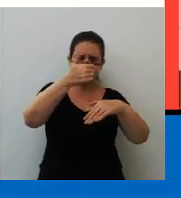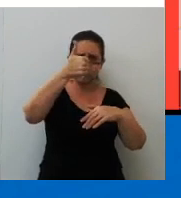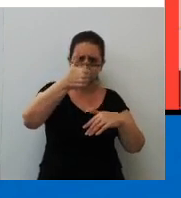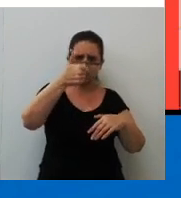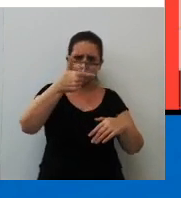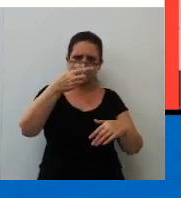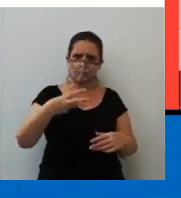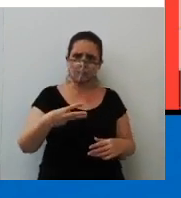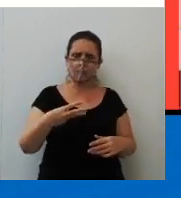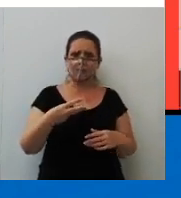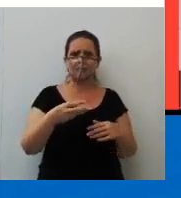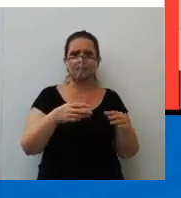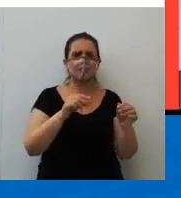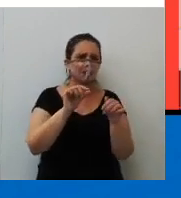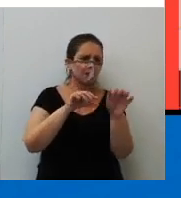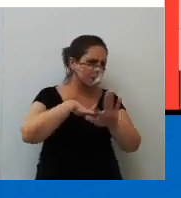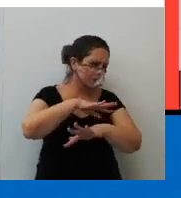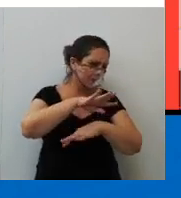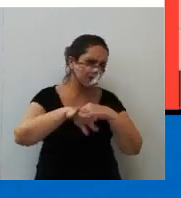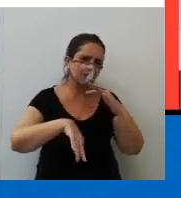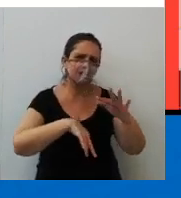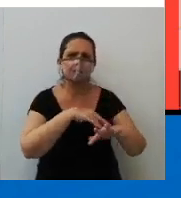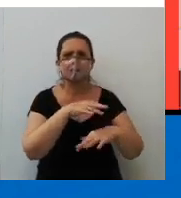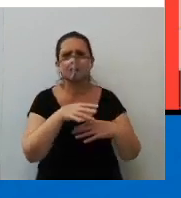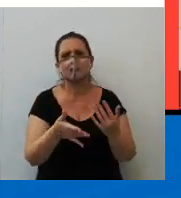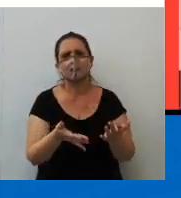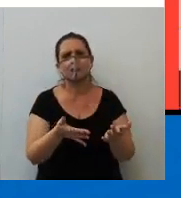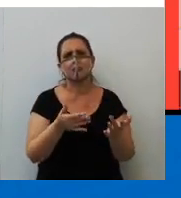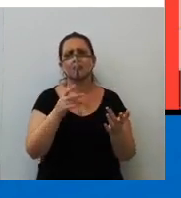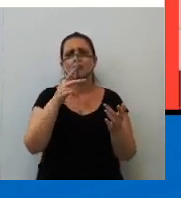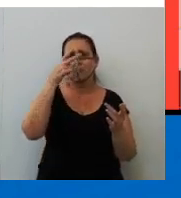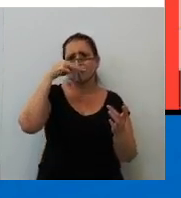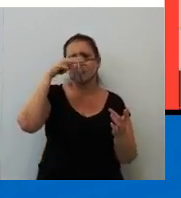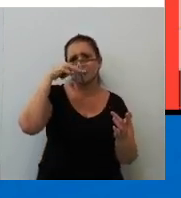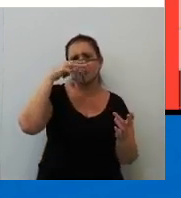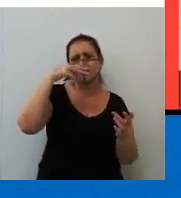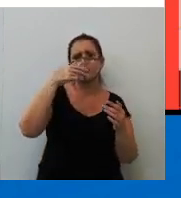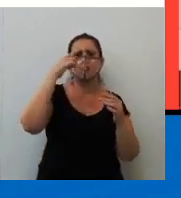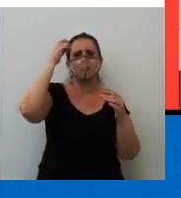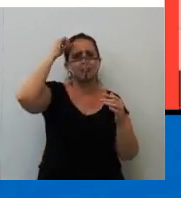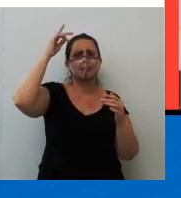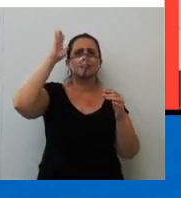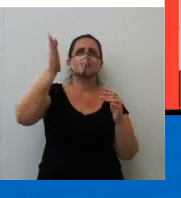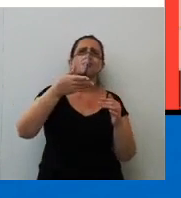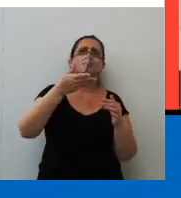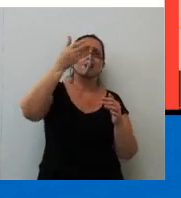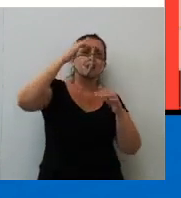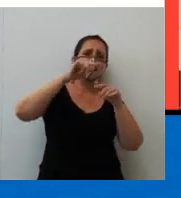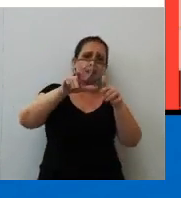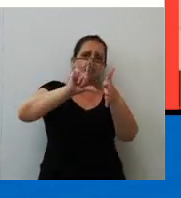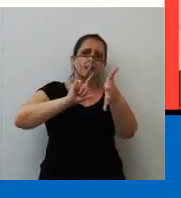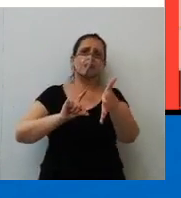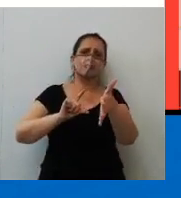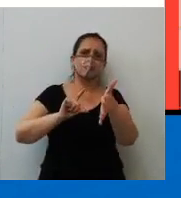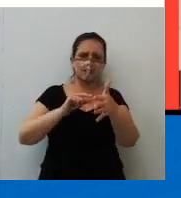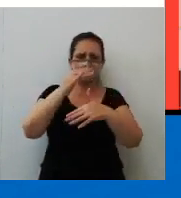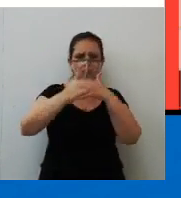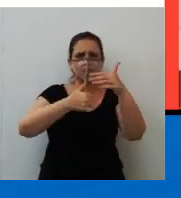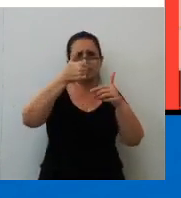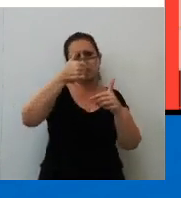terceiro desenvolvimento. Muito desorganizado. Ou então tá repetindo alguma ideia que já disse. No D1 ou no D2.